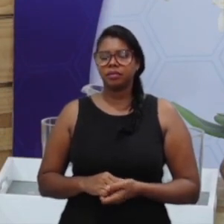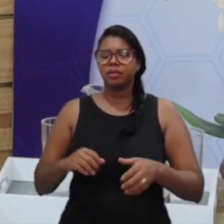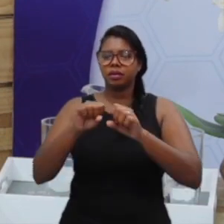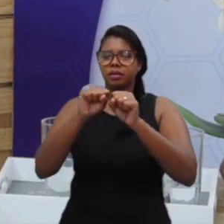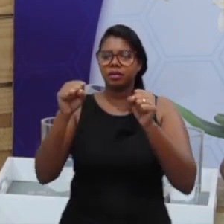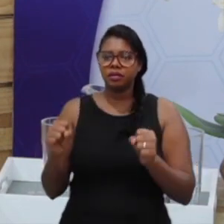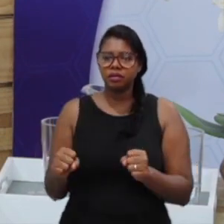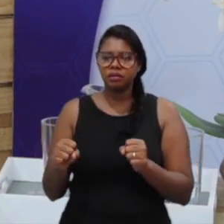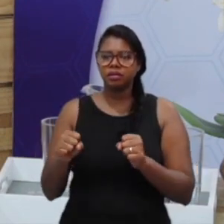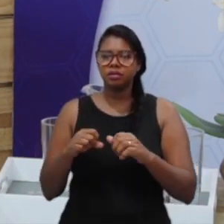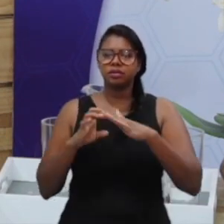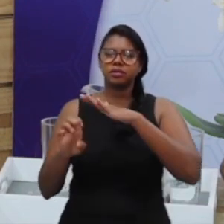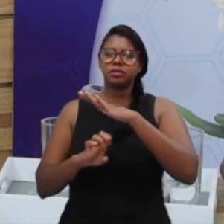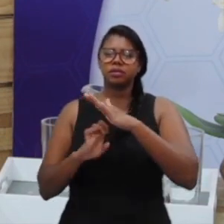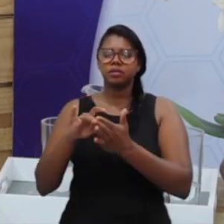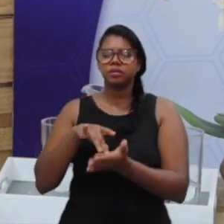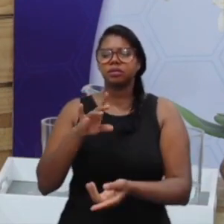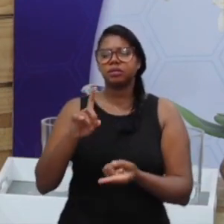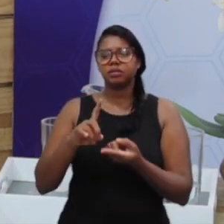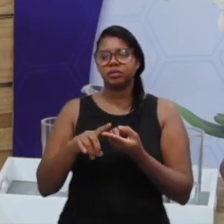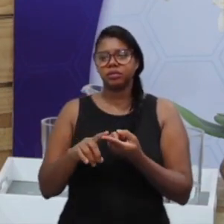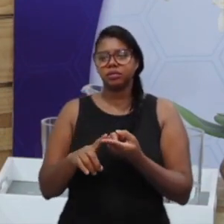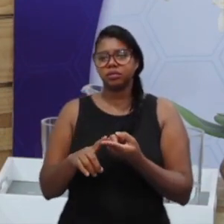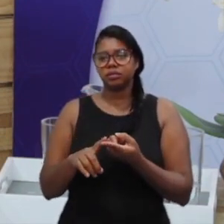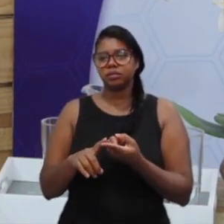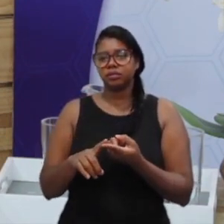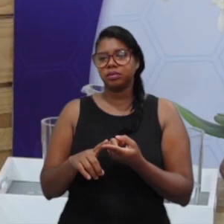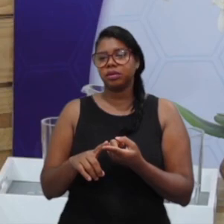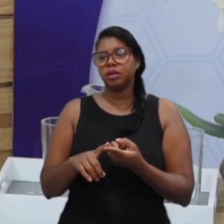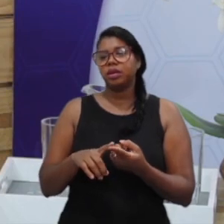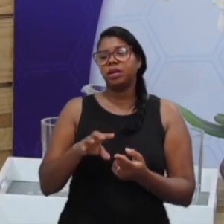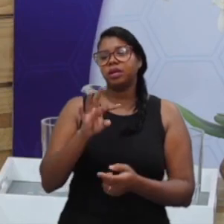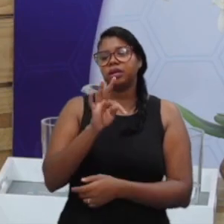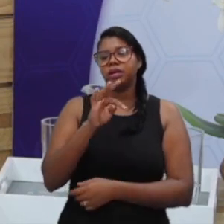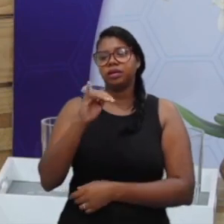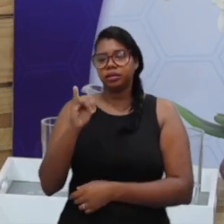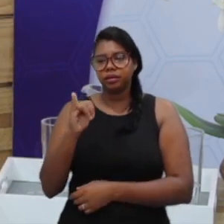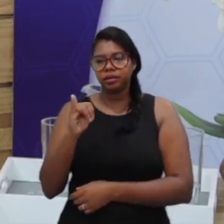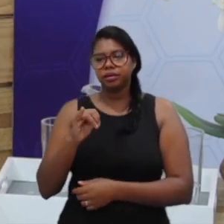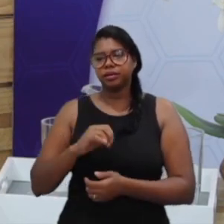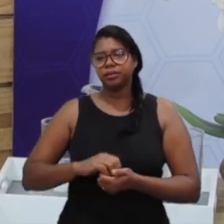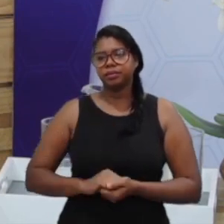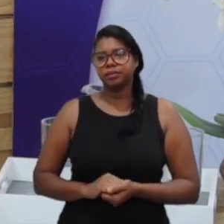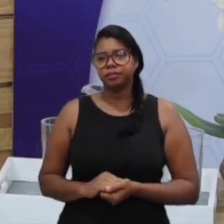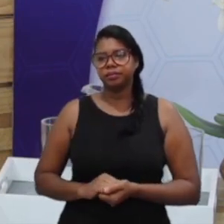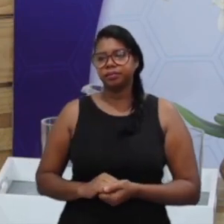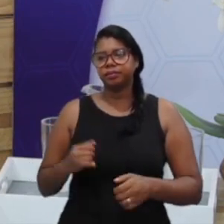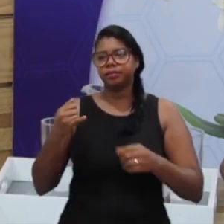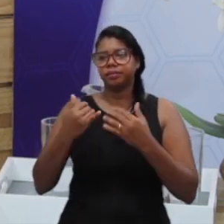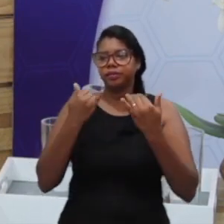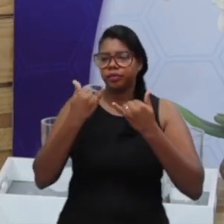bem fortes de TI. Aqui, a gente tem muita informação,